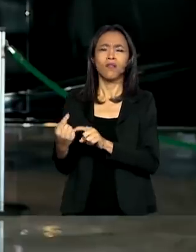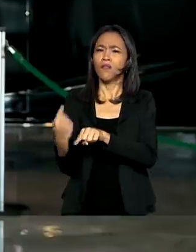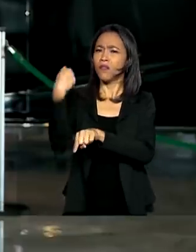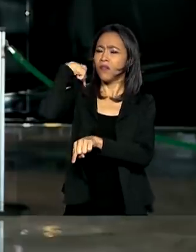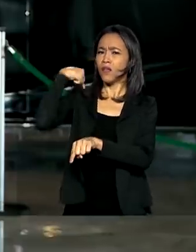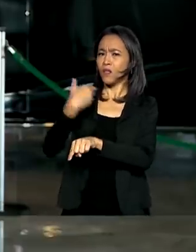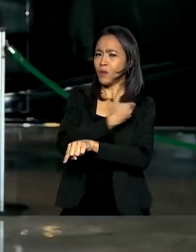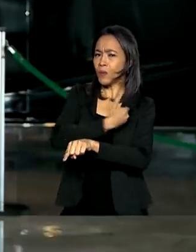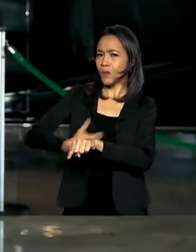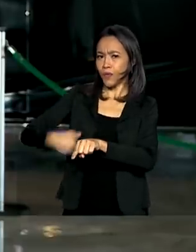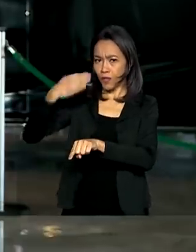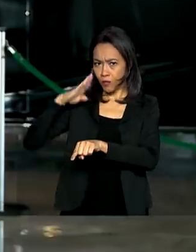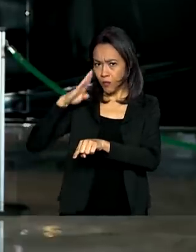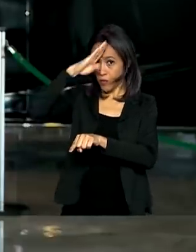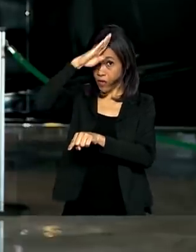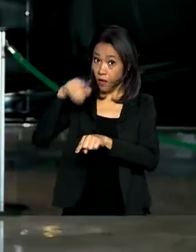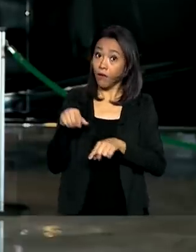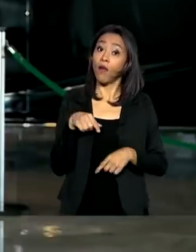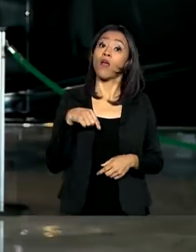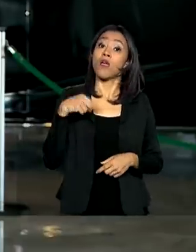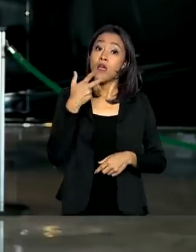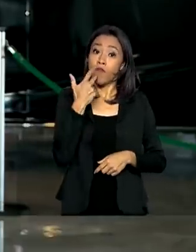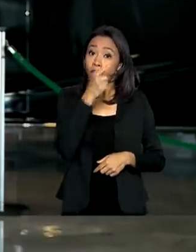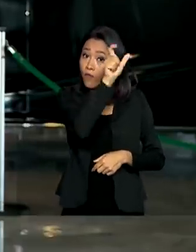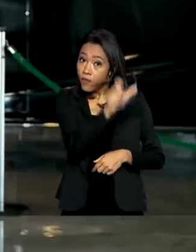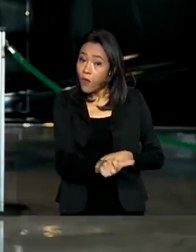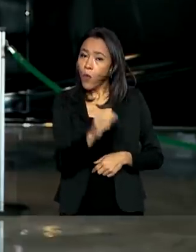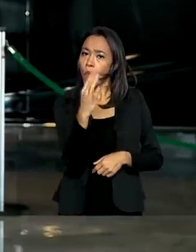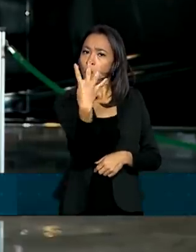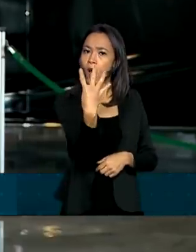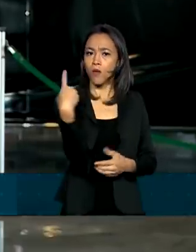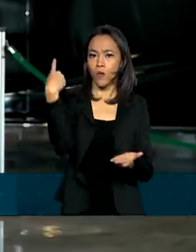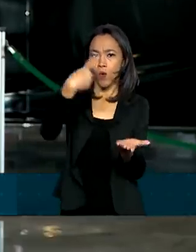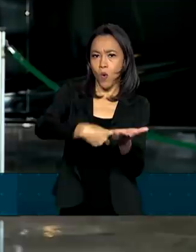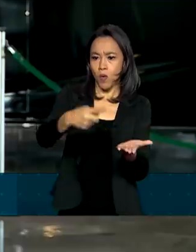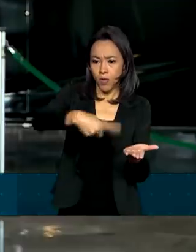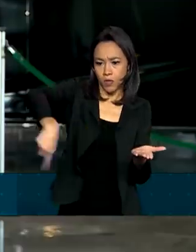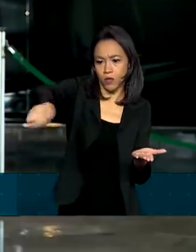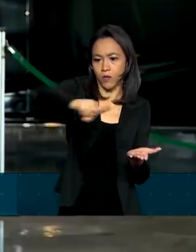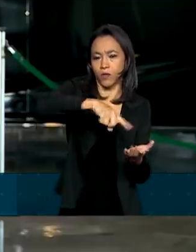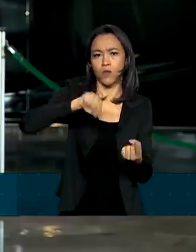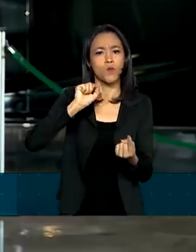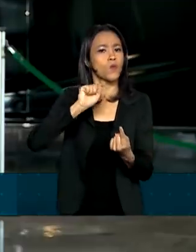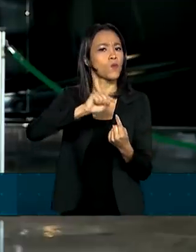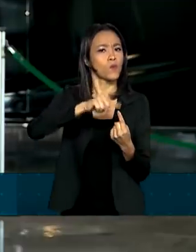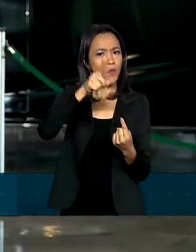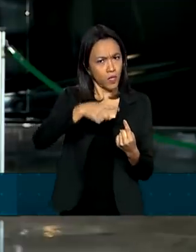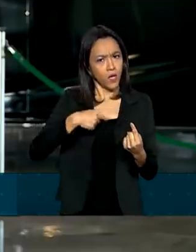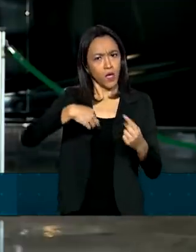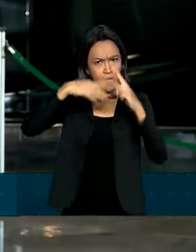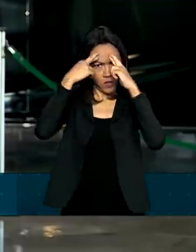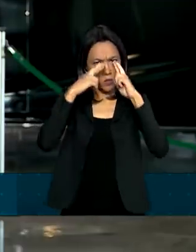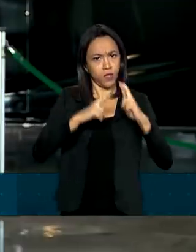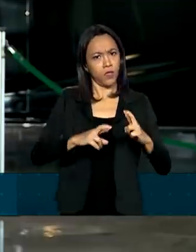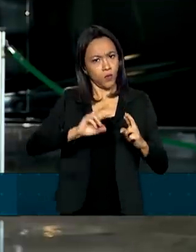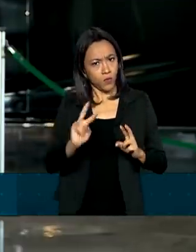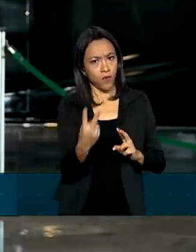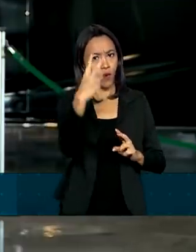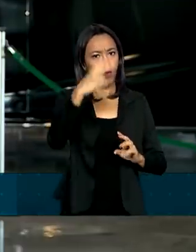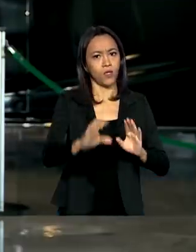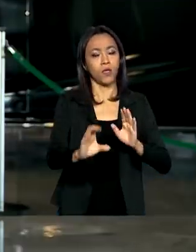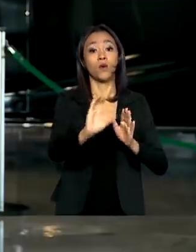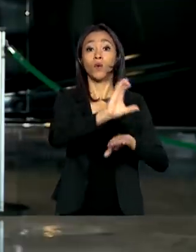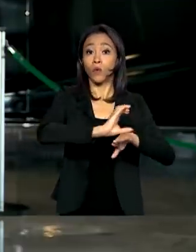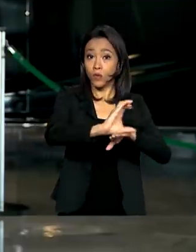discurso de posse, André Mendonça fez quatro compromissos com a população. O compromisso com o Estado de Direito e seus valores, o